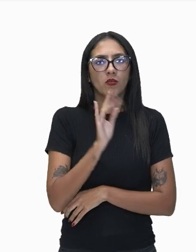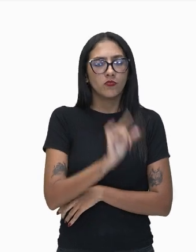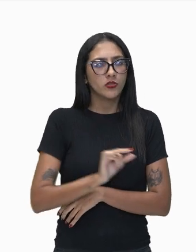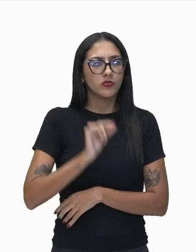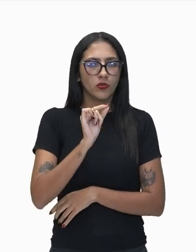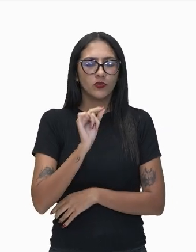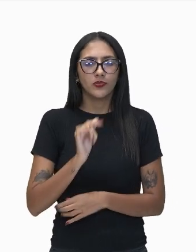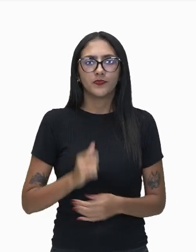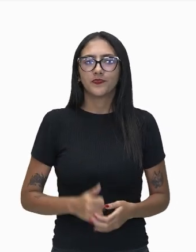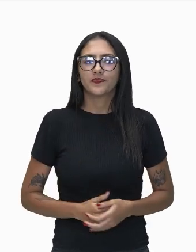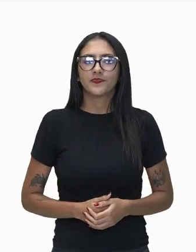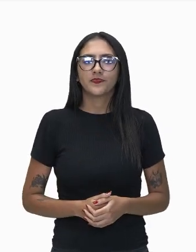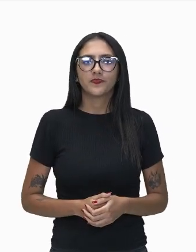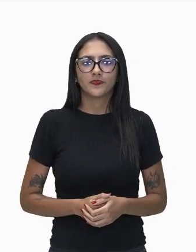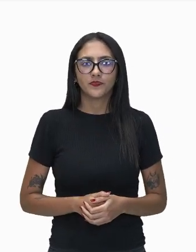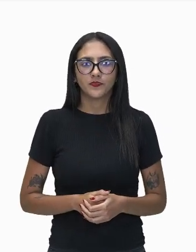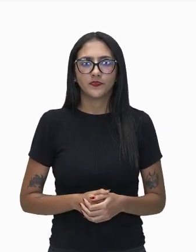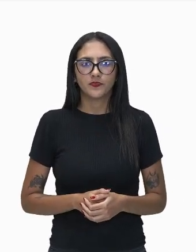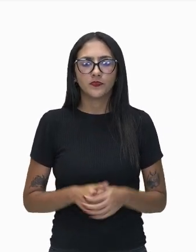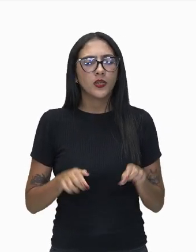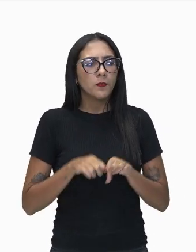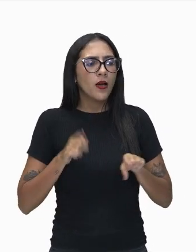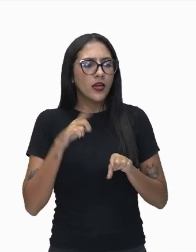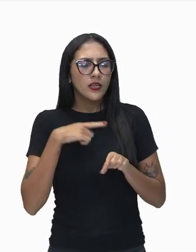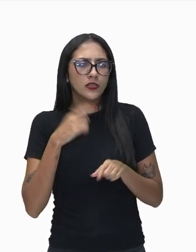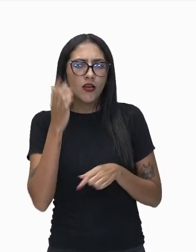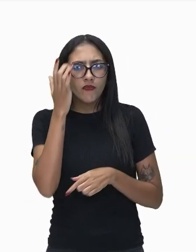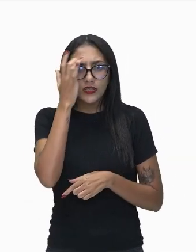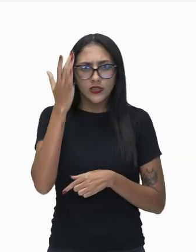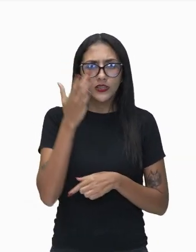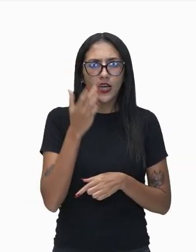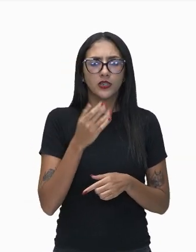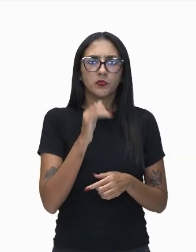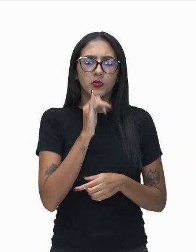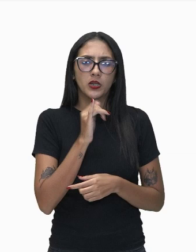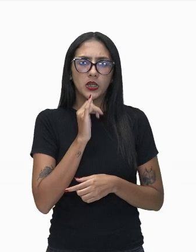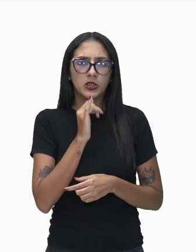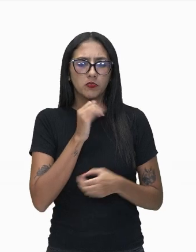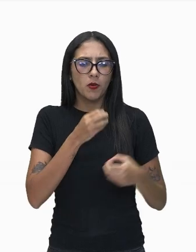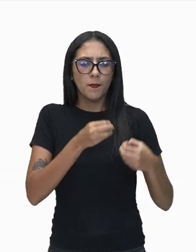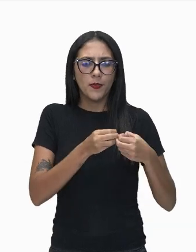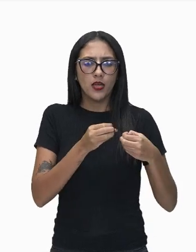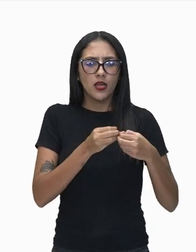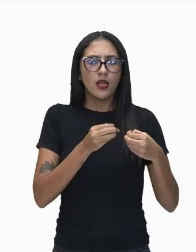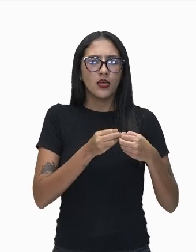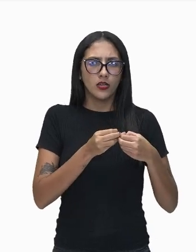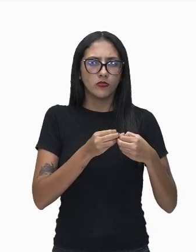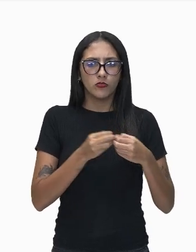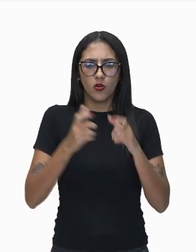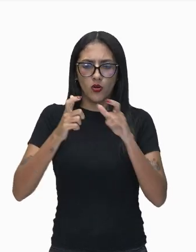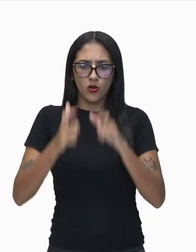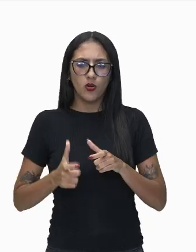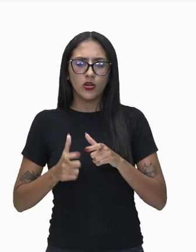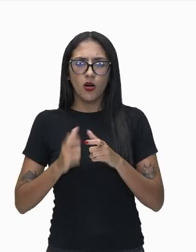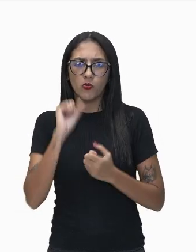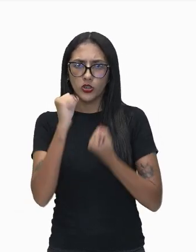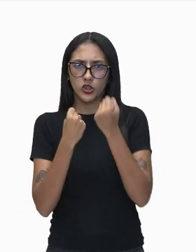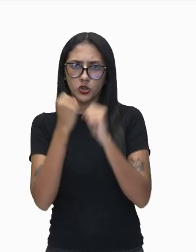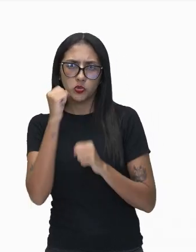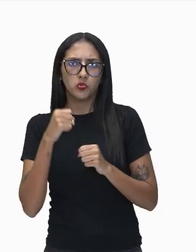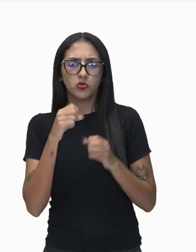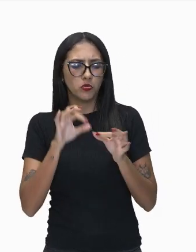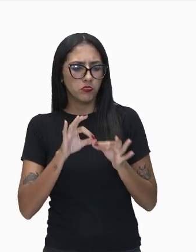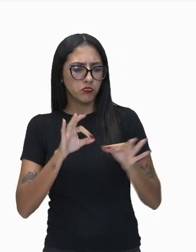Mas, enfim, essa disponibilidade se refere à proximidade do lugar onde essa indústria está instalada